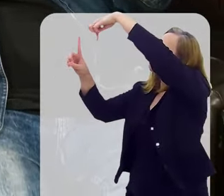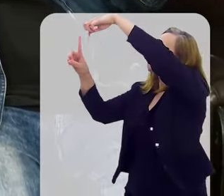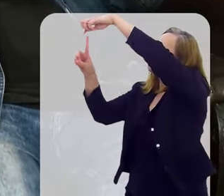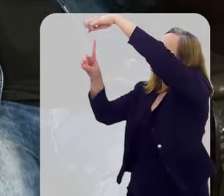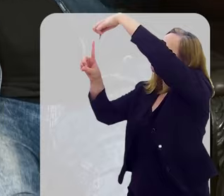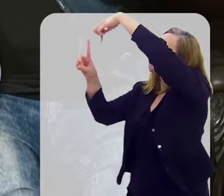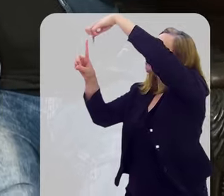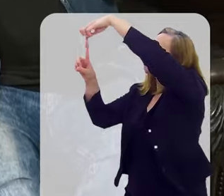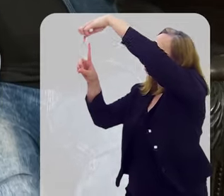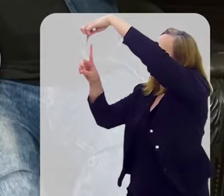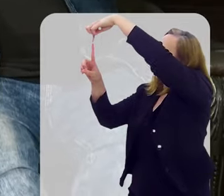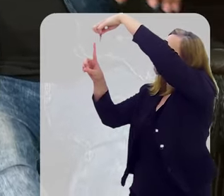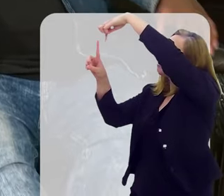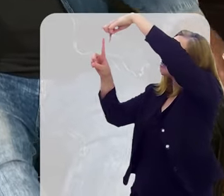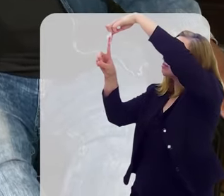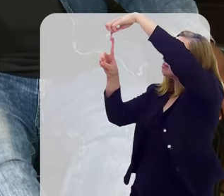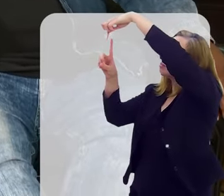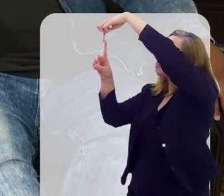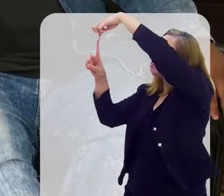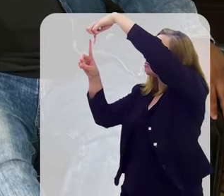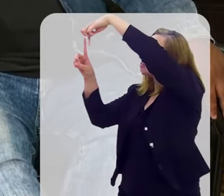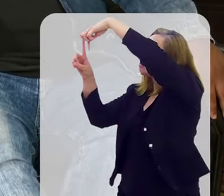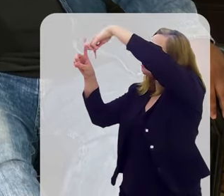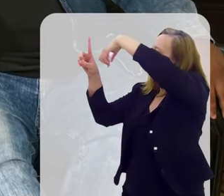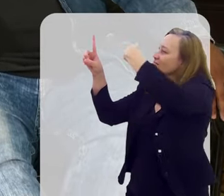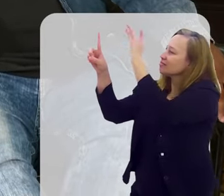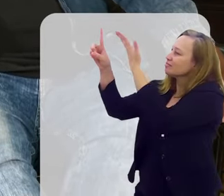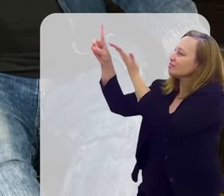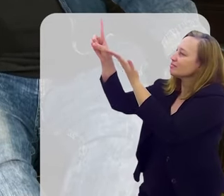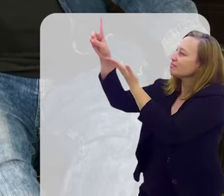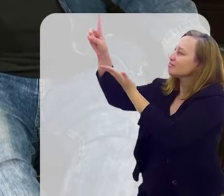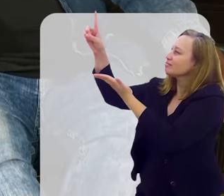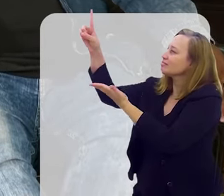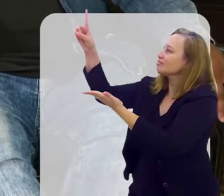santo,